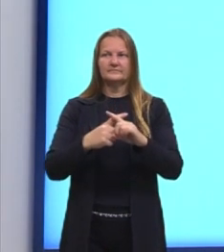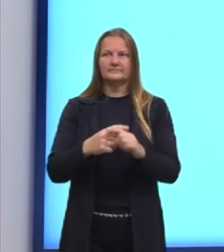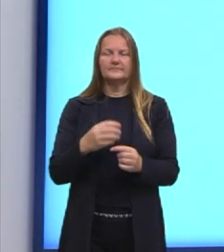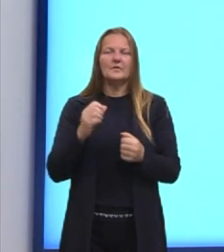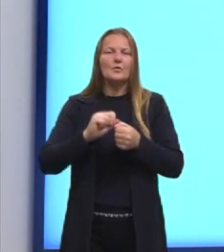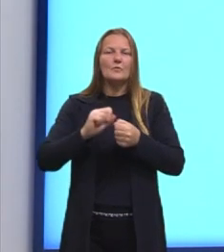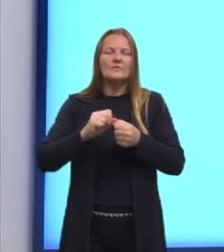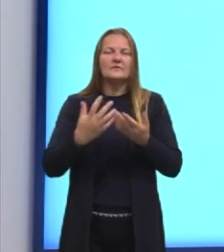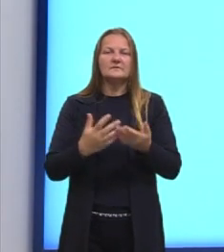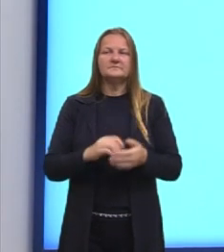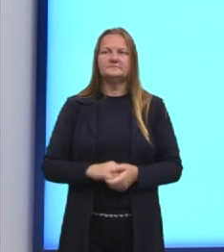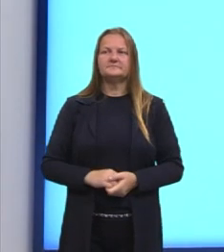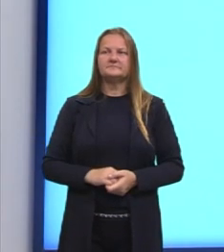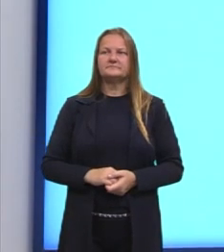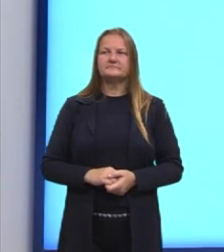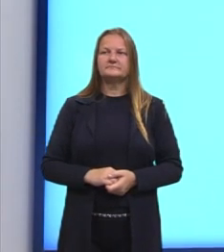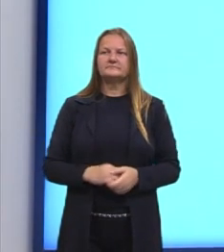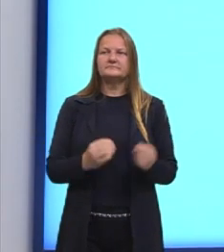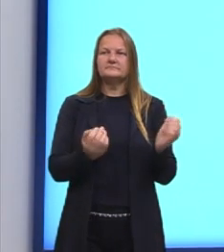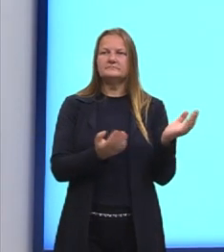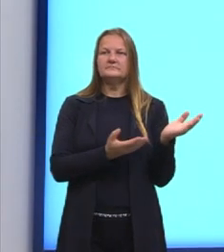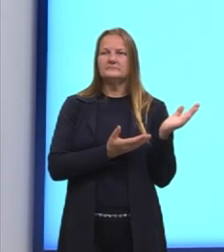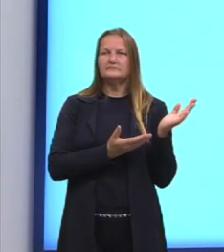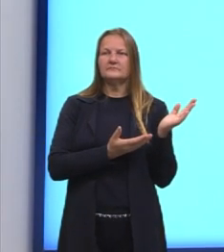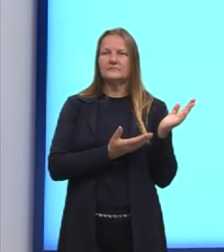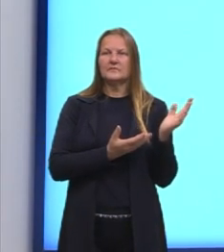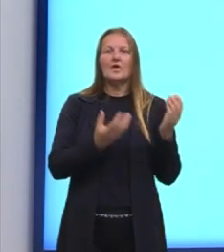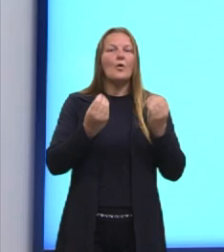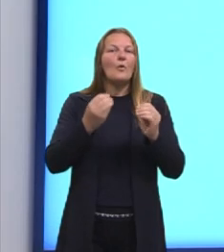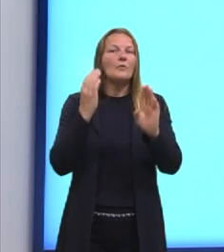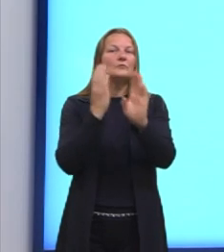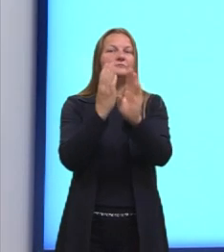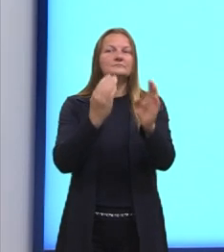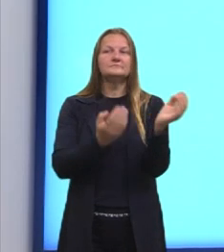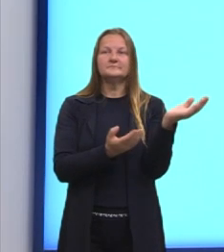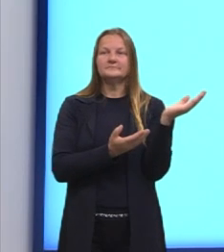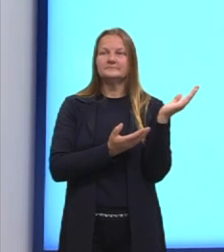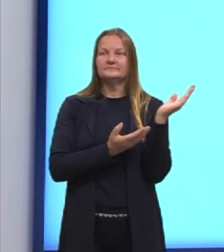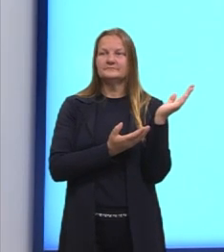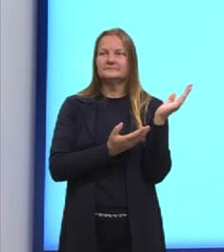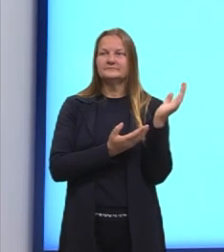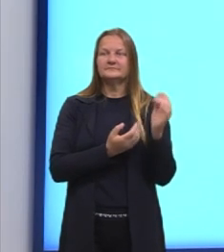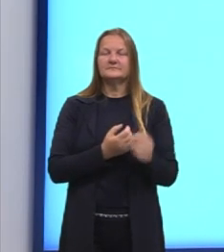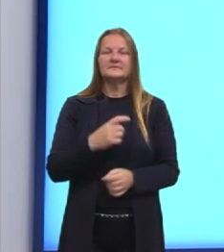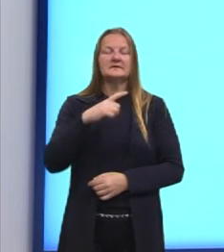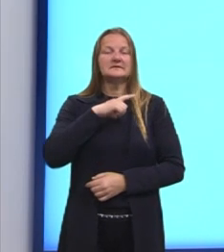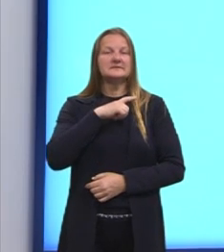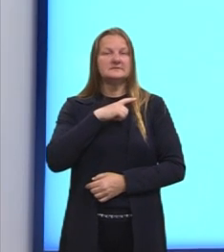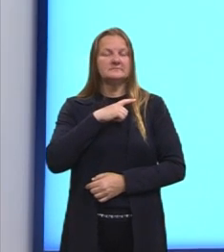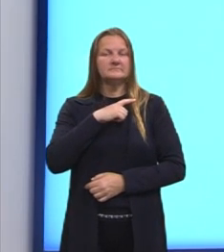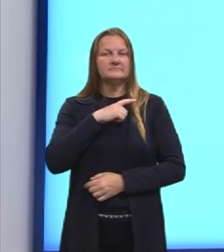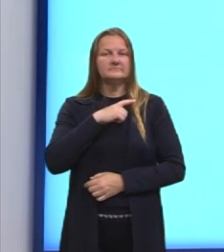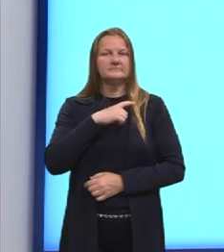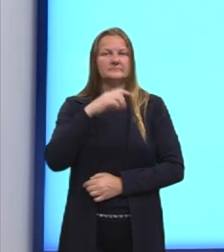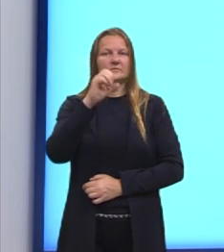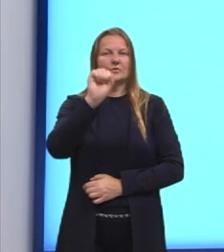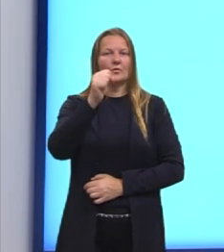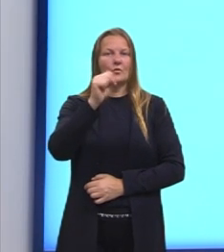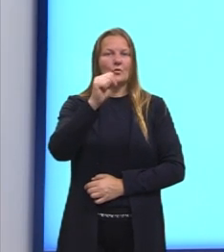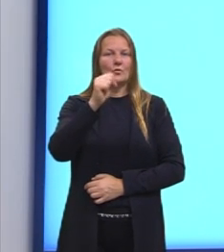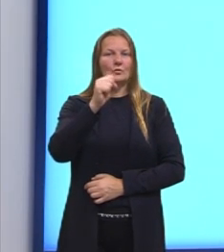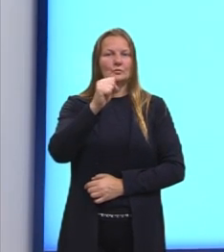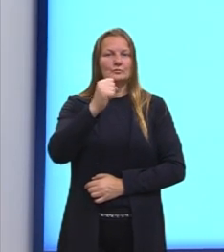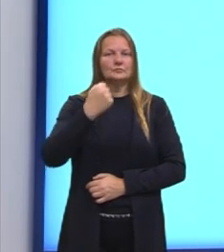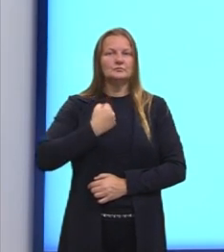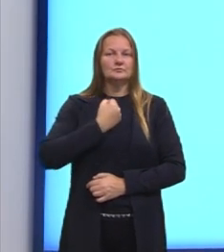gente, como é que eu cheguei nesse resultado? Vamos pensar. Se eu tenho lá 8 dígitos